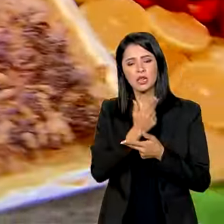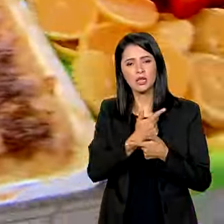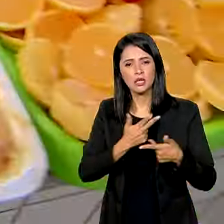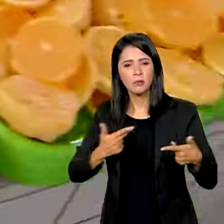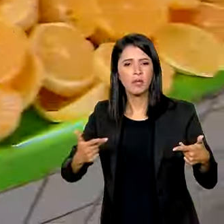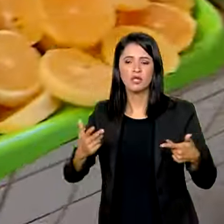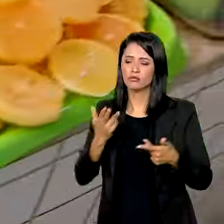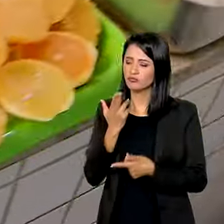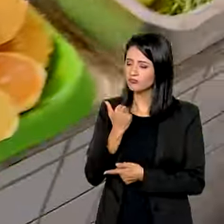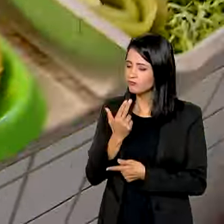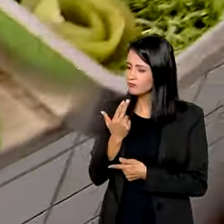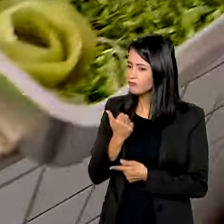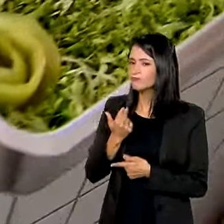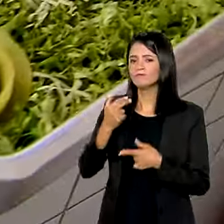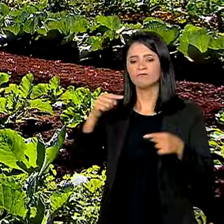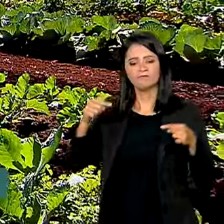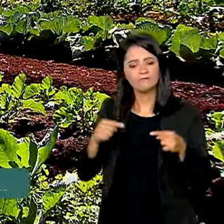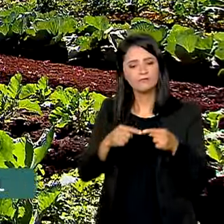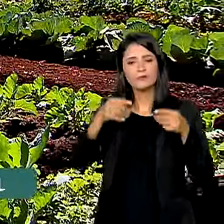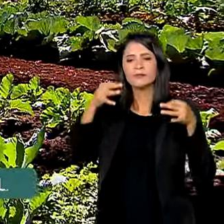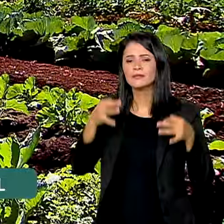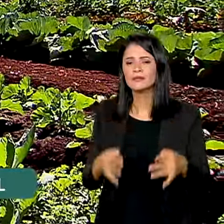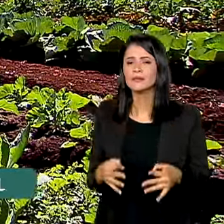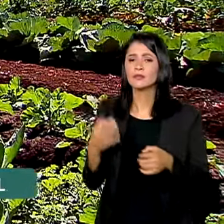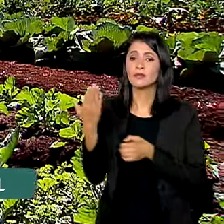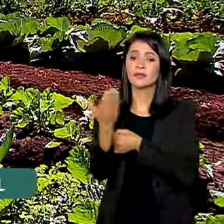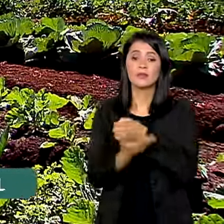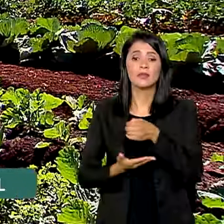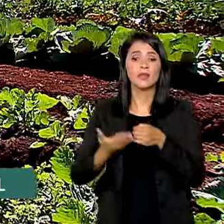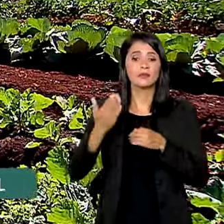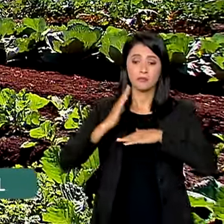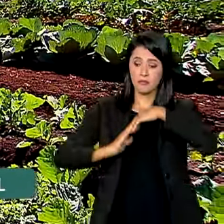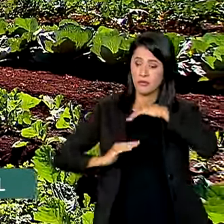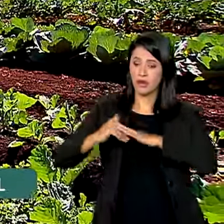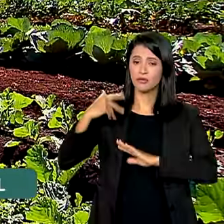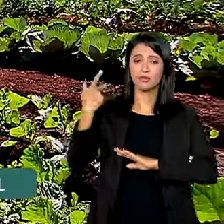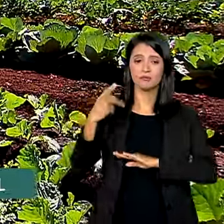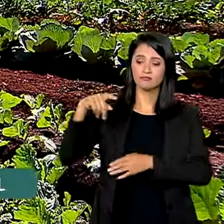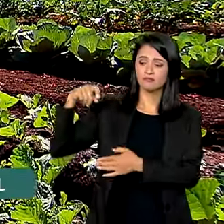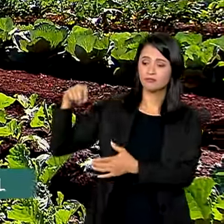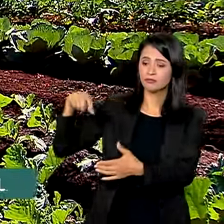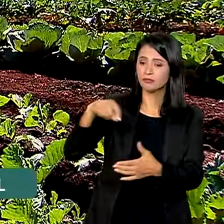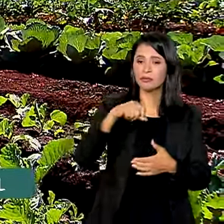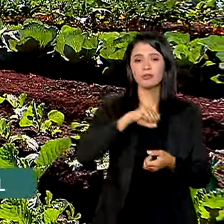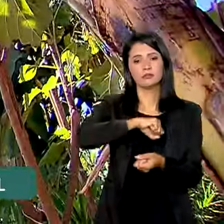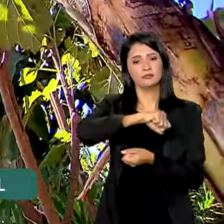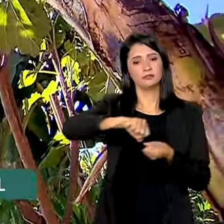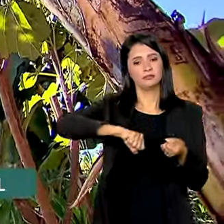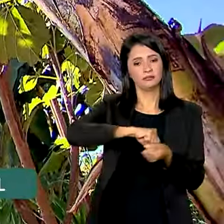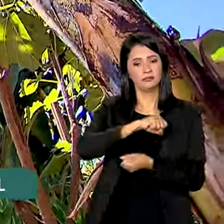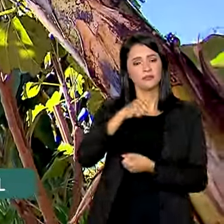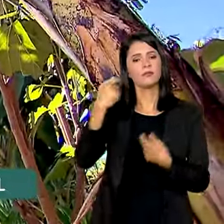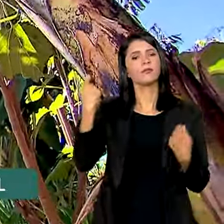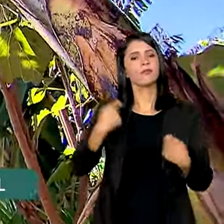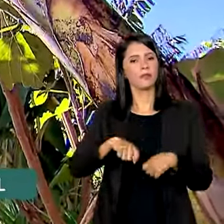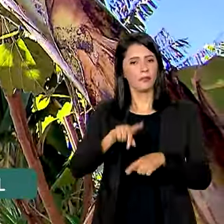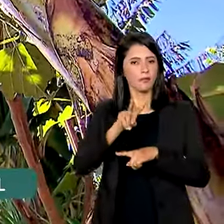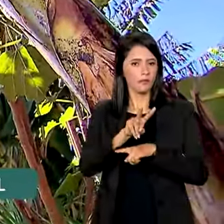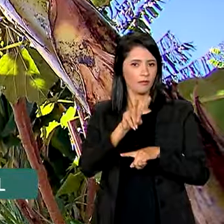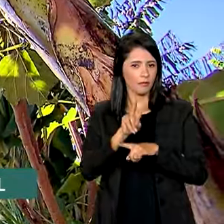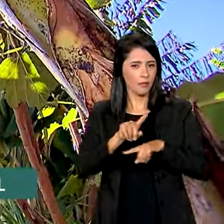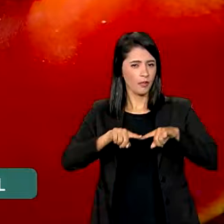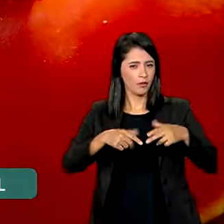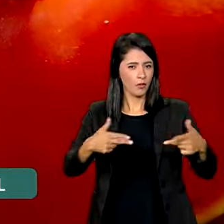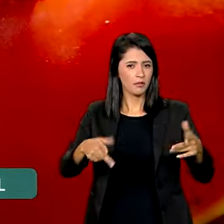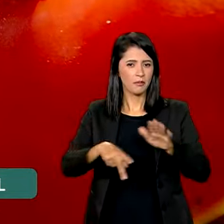nutritivos, adequados e baseados em práticas produtivas sustentáveis que preservem os recursos